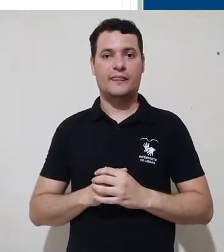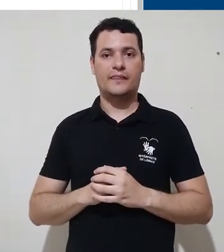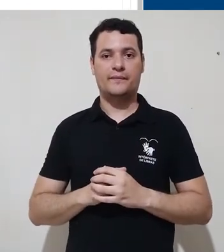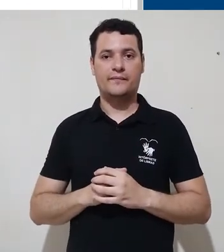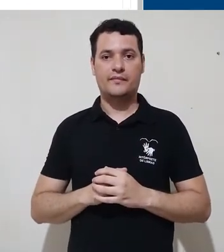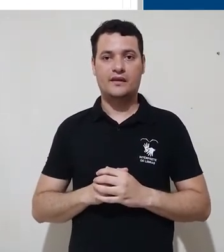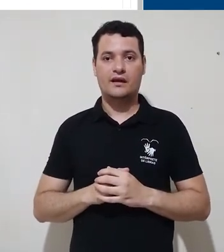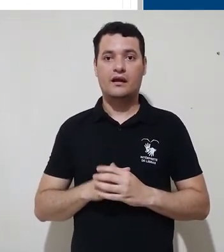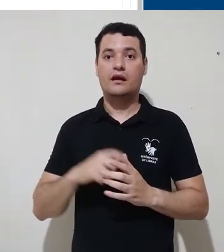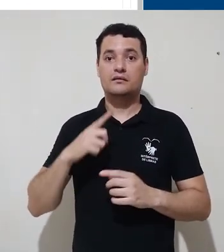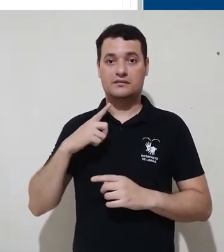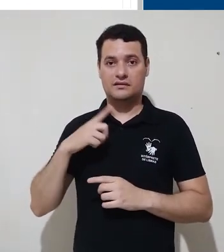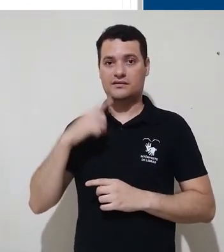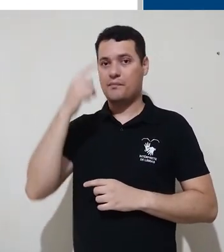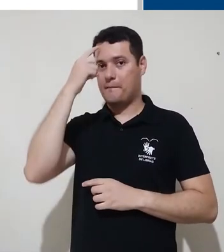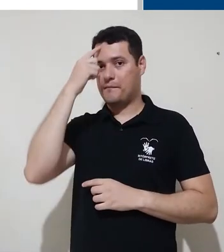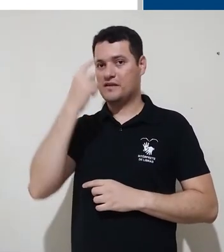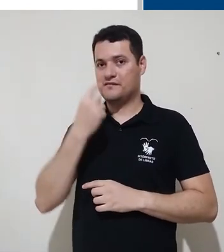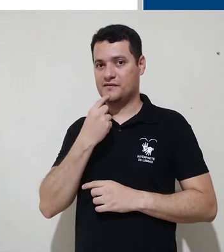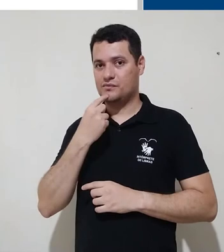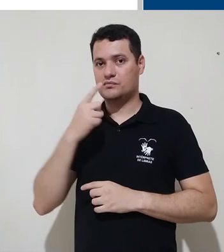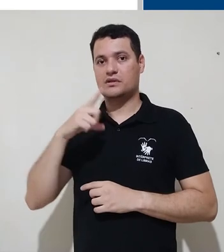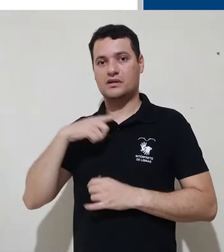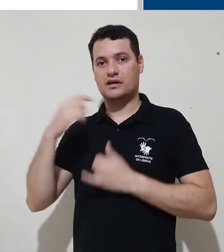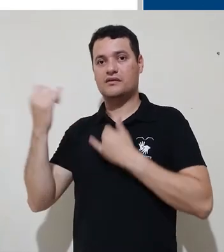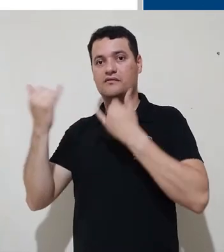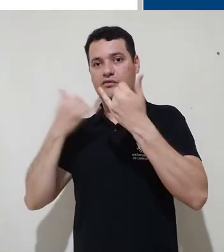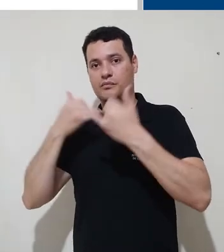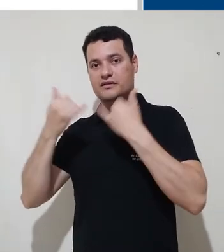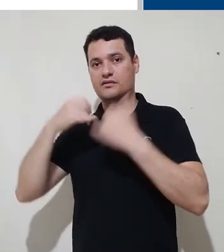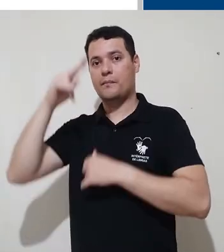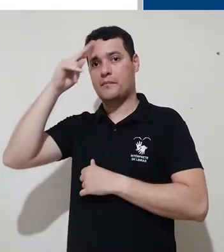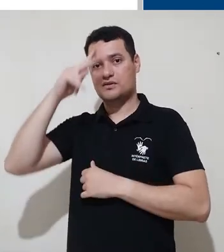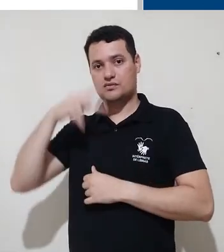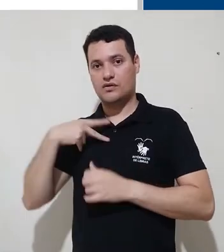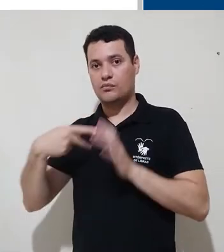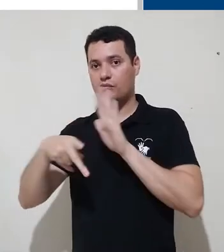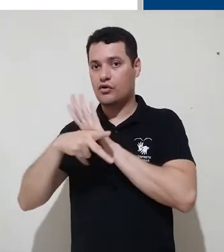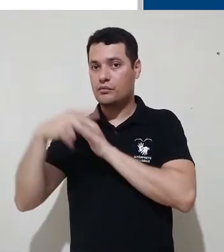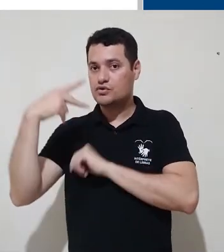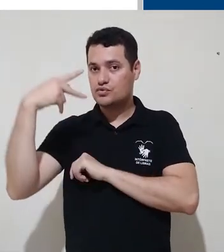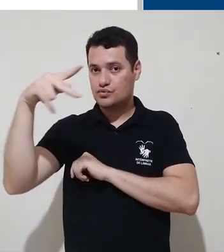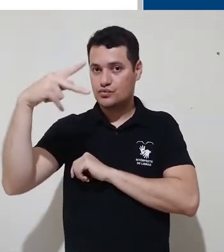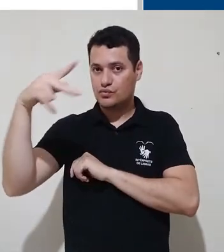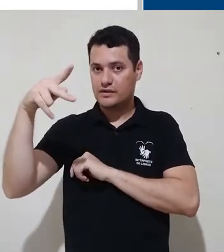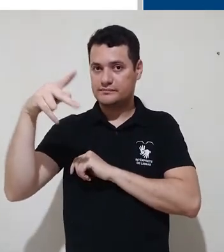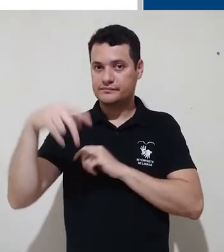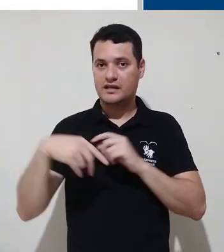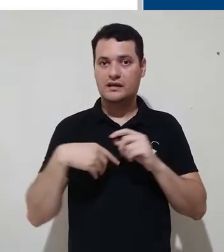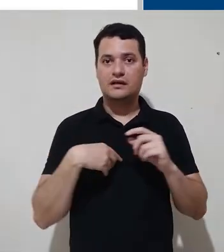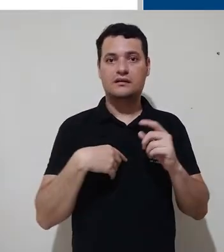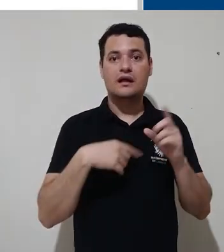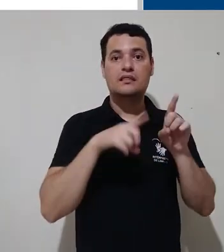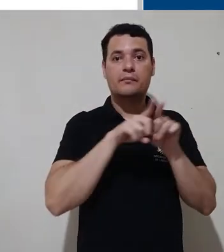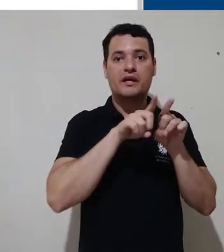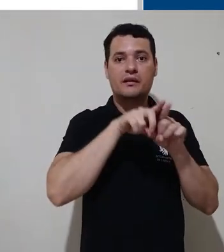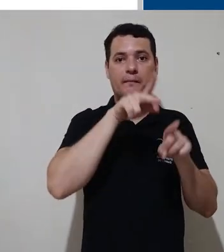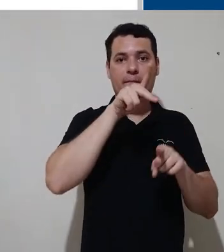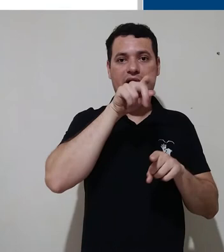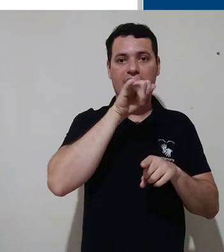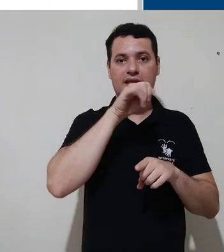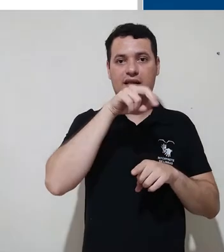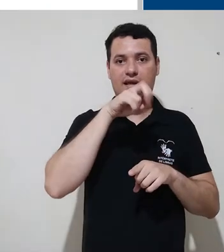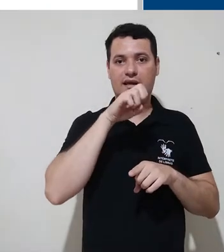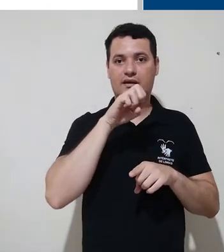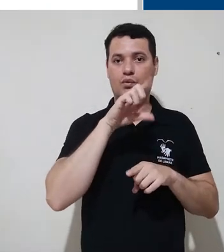pelos administradores da plataforma. Enquanto no perfil nós temos informações pessoais do usuário,